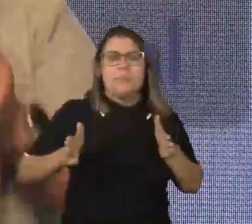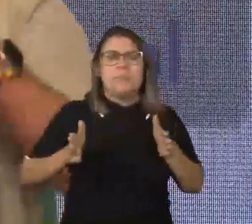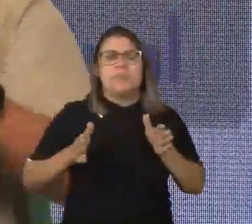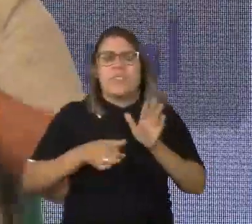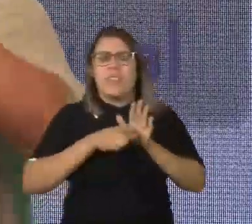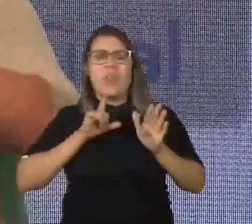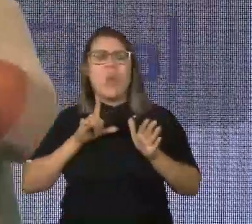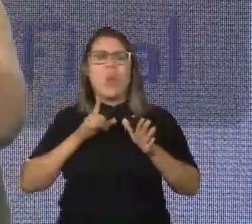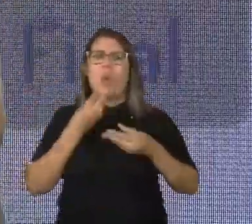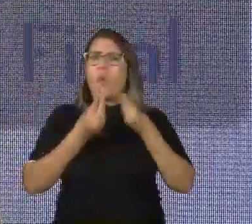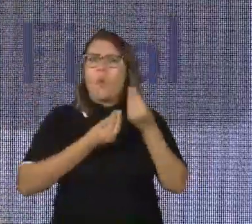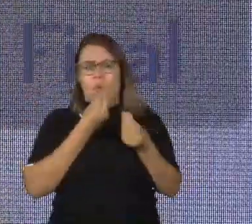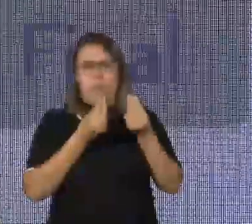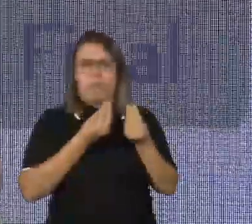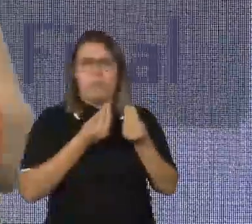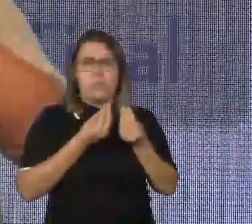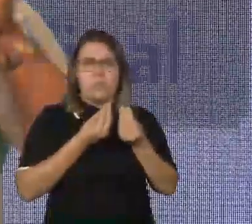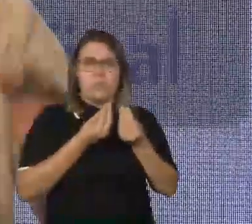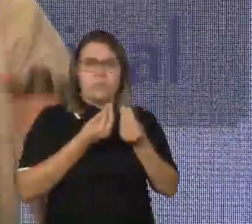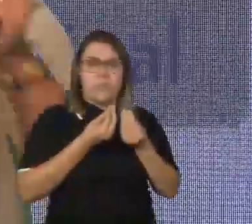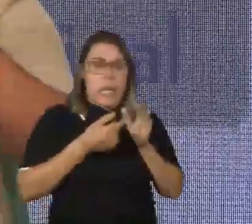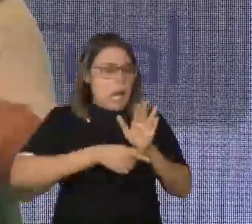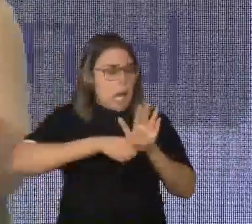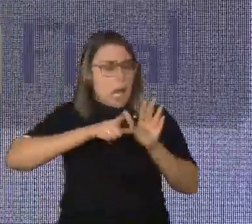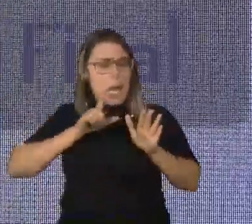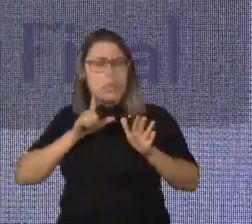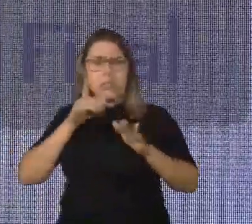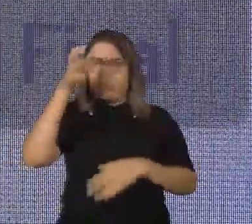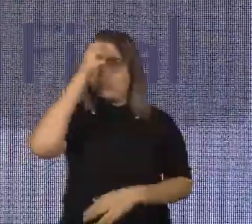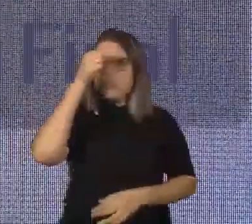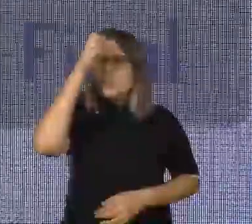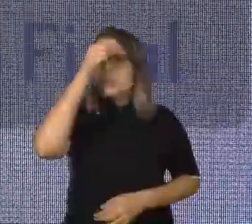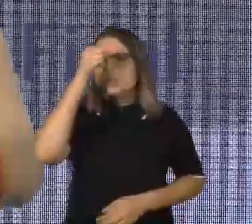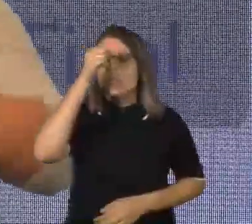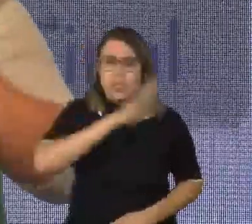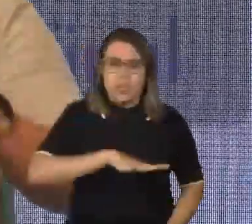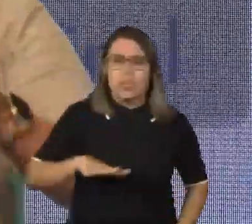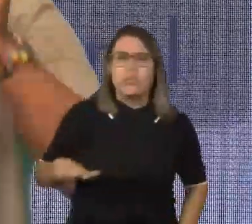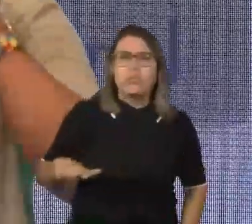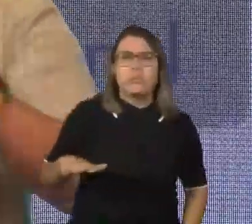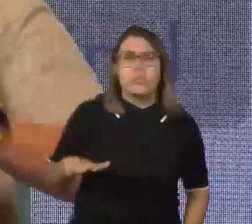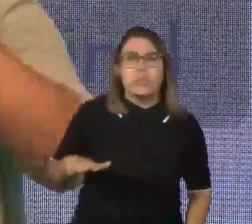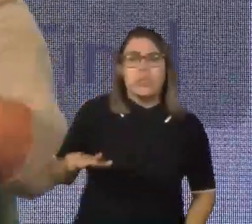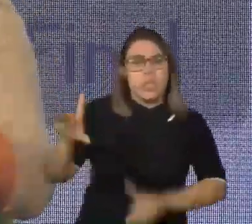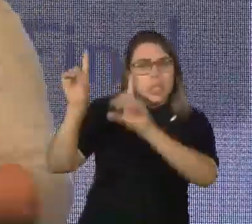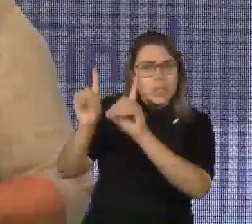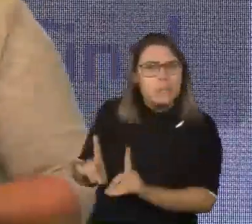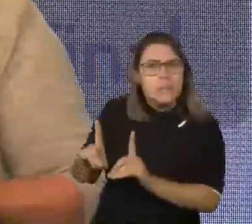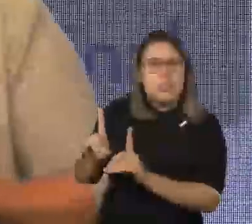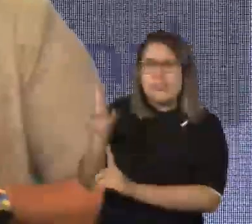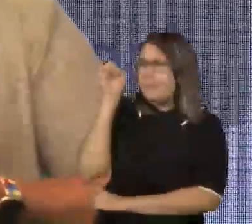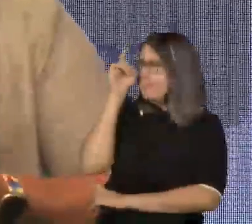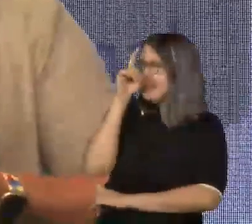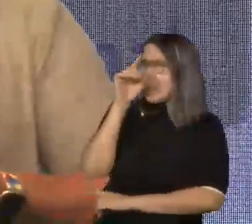O que pode anteceder o ensino-aprendizagem dessa criança que apresenta uma deficiência de alta